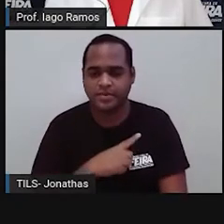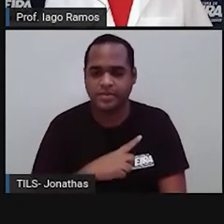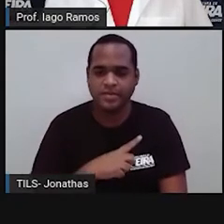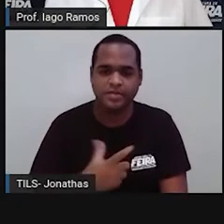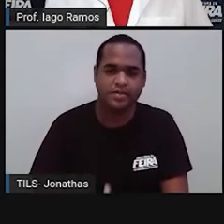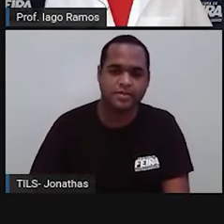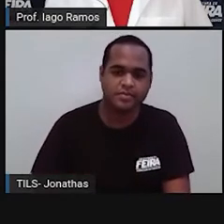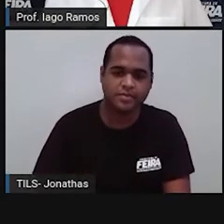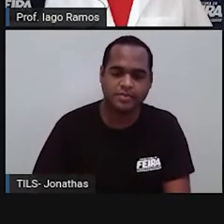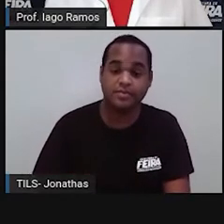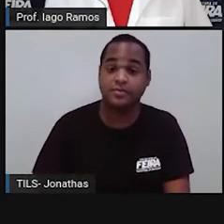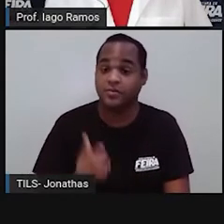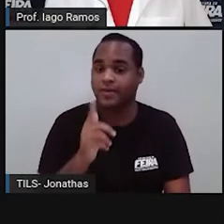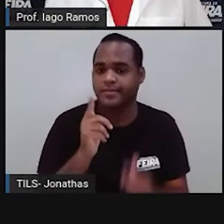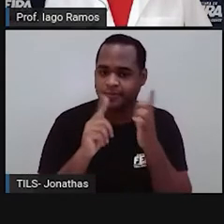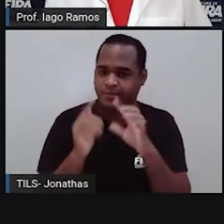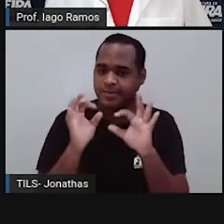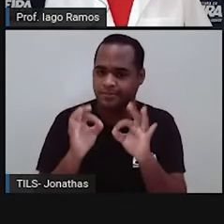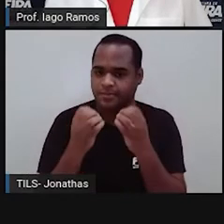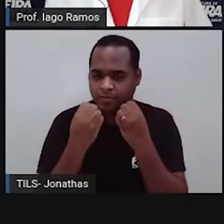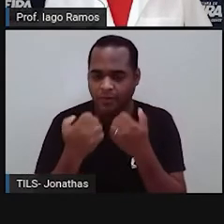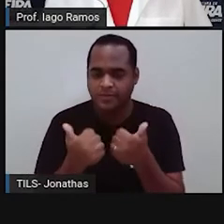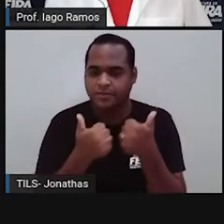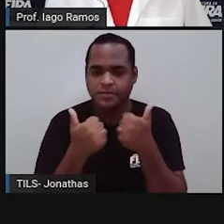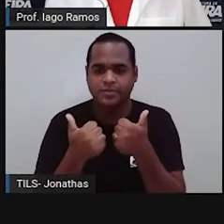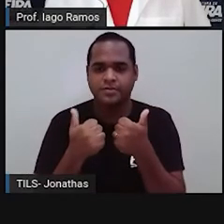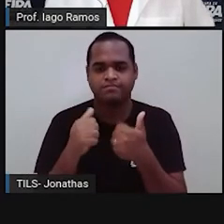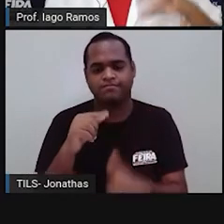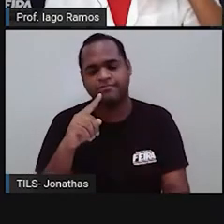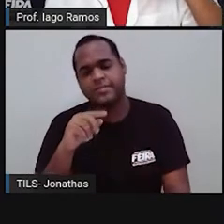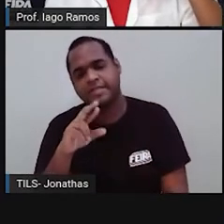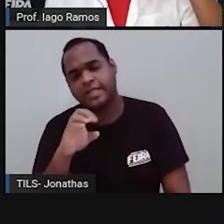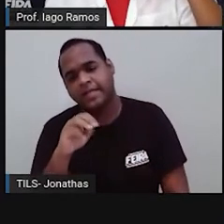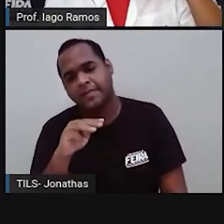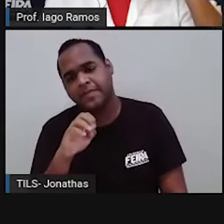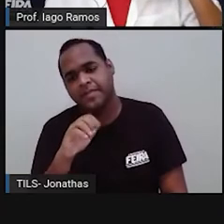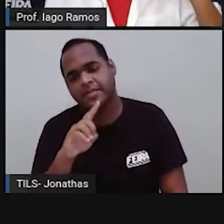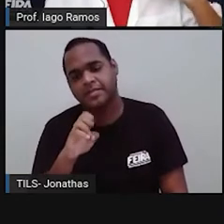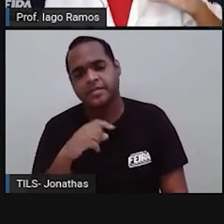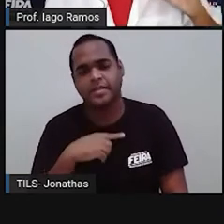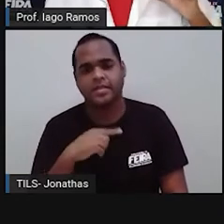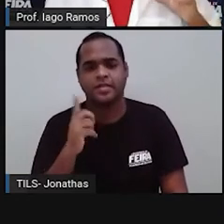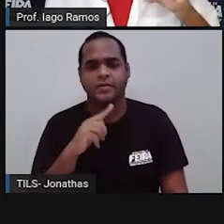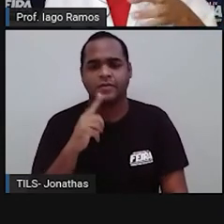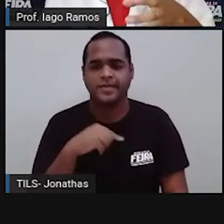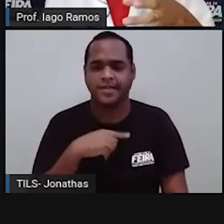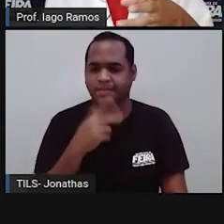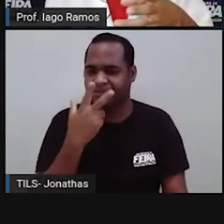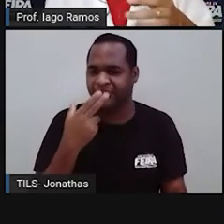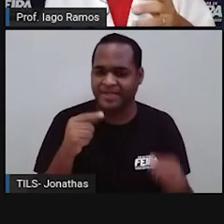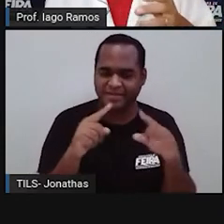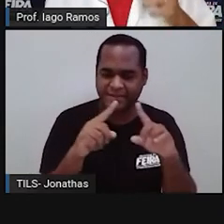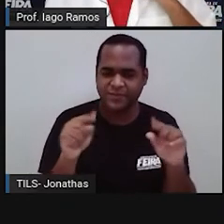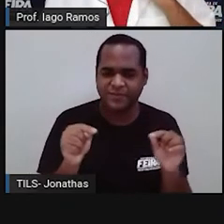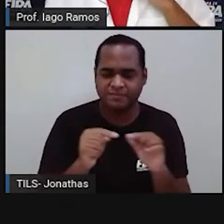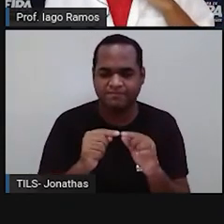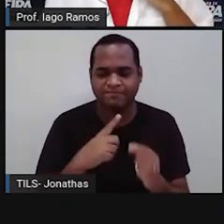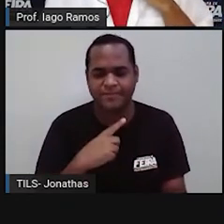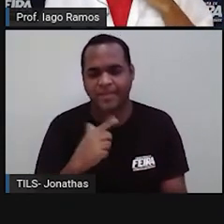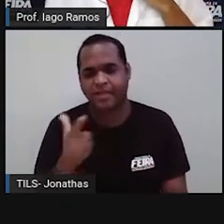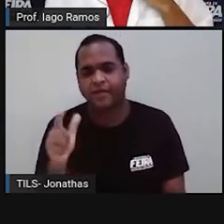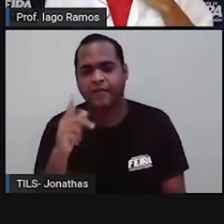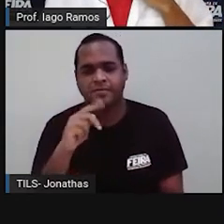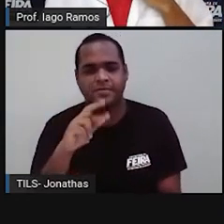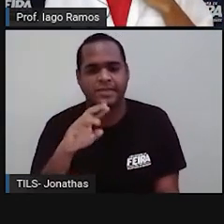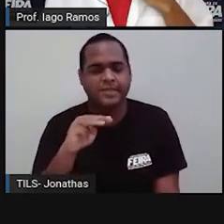Mas a gente vai conseguir. Pirâmide. Pirâmide tem quadrado. Até tem pirâmide de base quadrada, né? Mas a gente está falando de